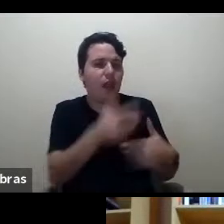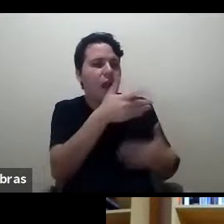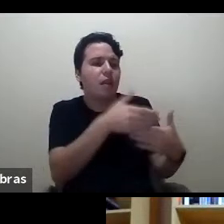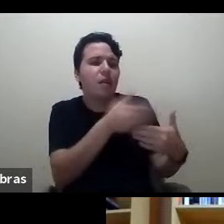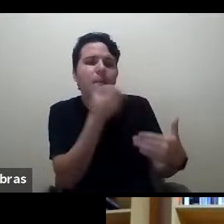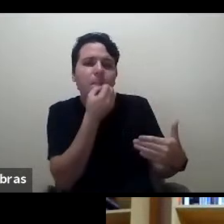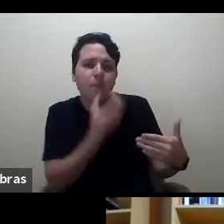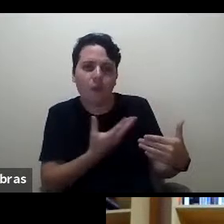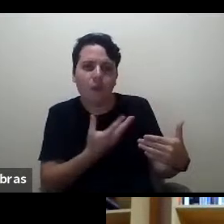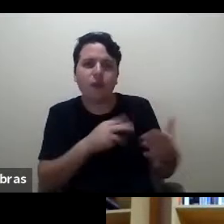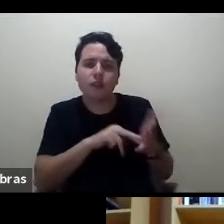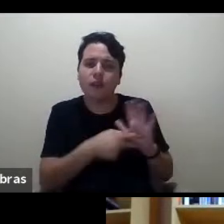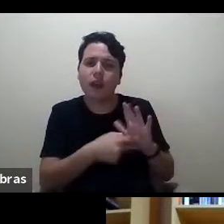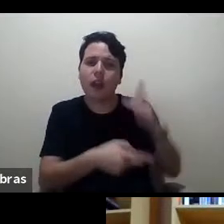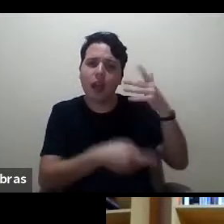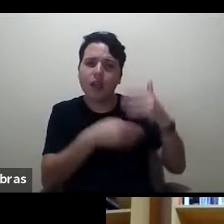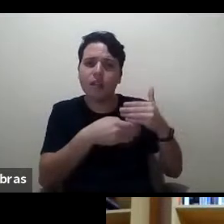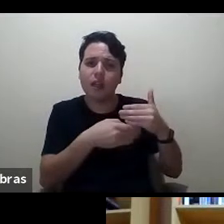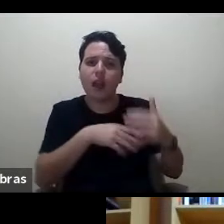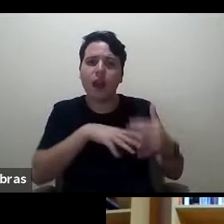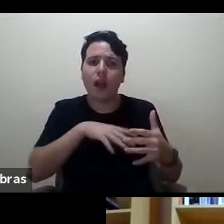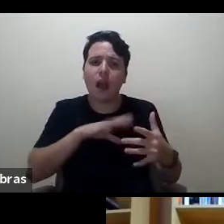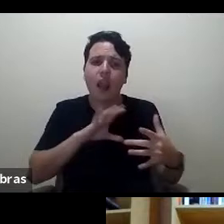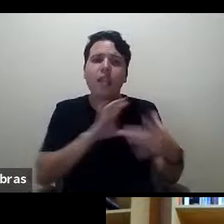essas resenhas que entram no debate né